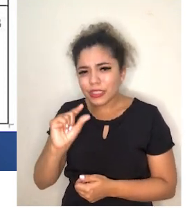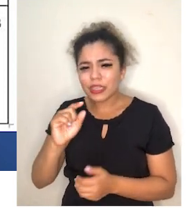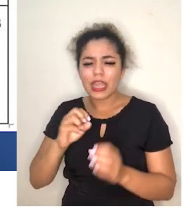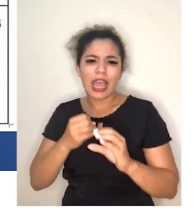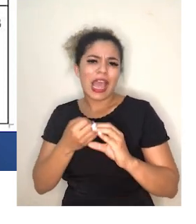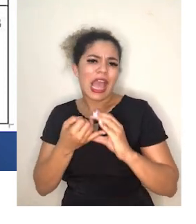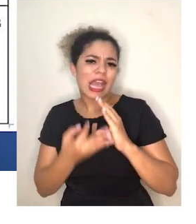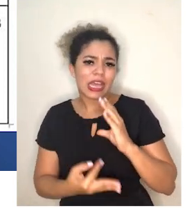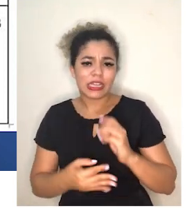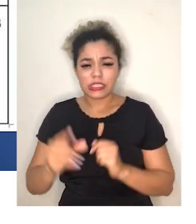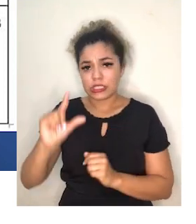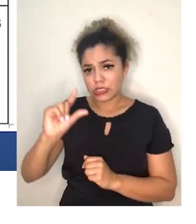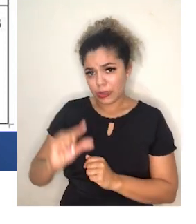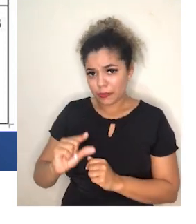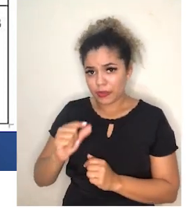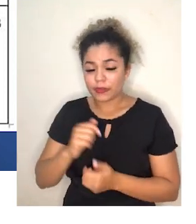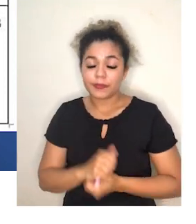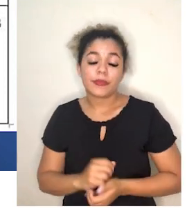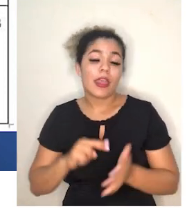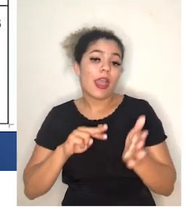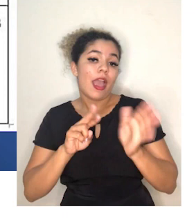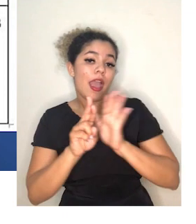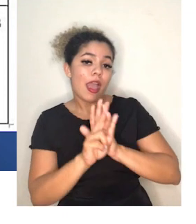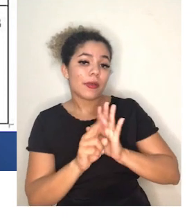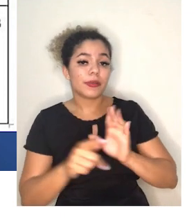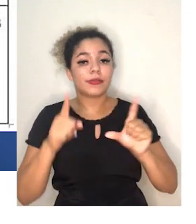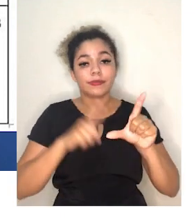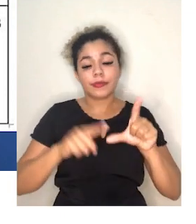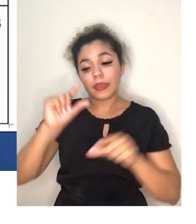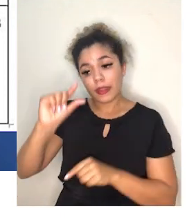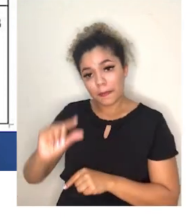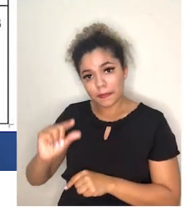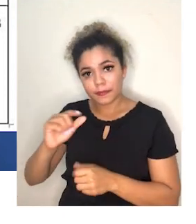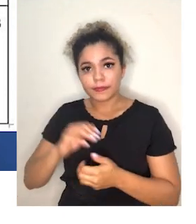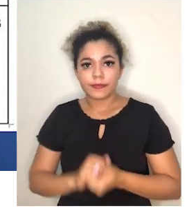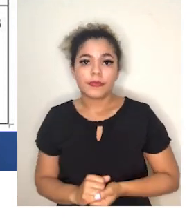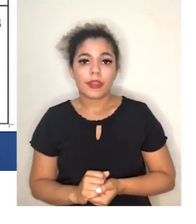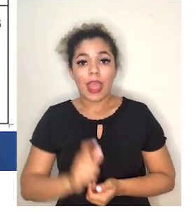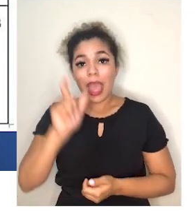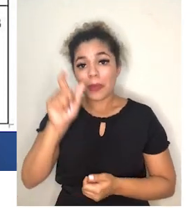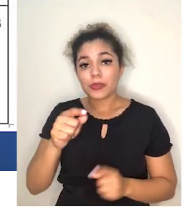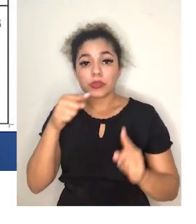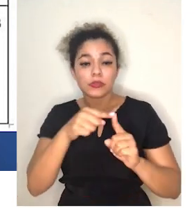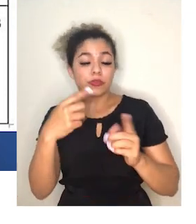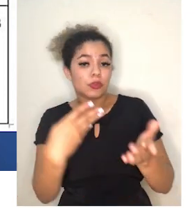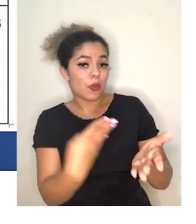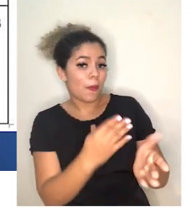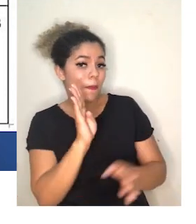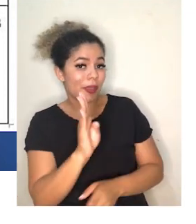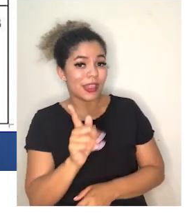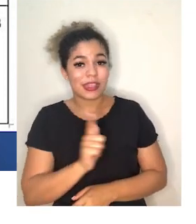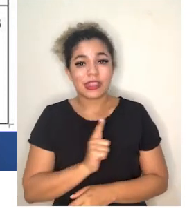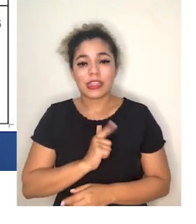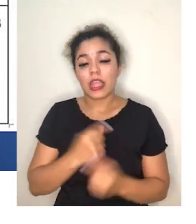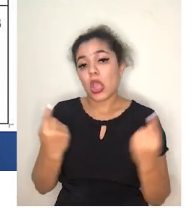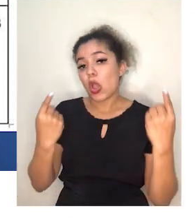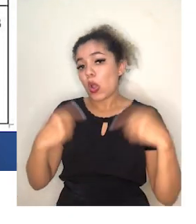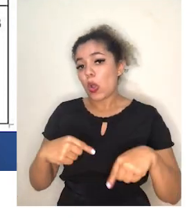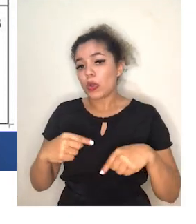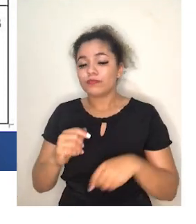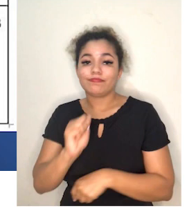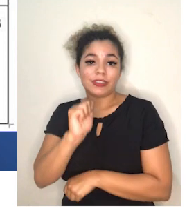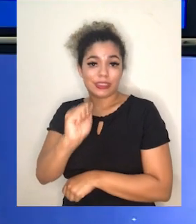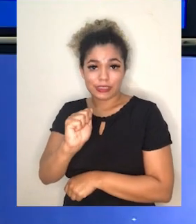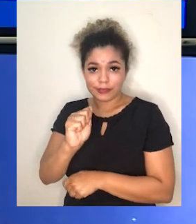característica recessiva, que é representada aqui pela letra minúscula. Indivíduos do tipo B, vamos relembrar, possui anticorpos